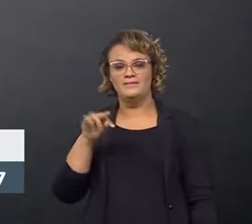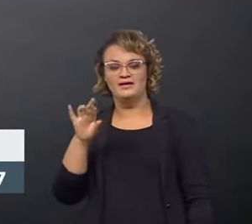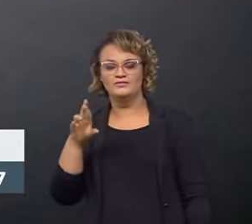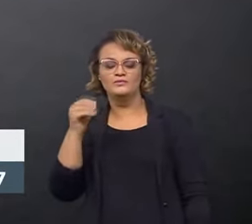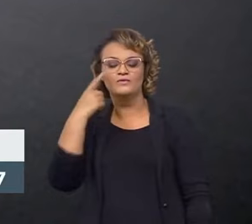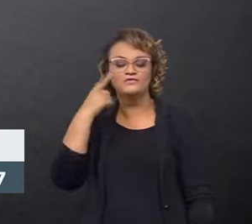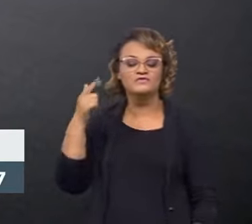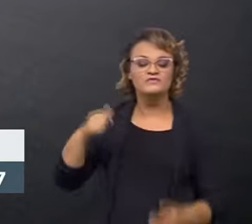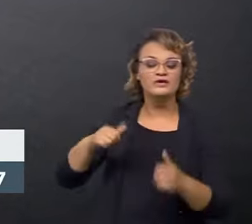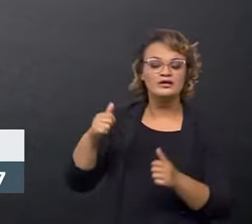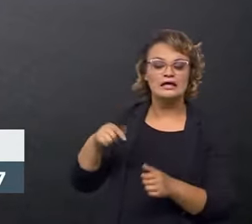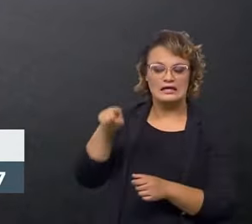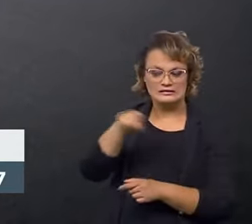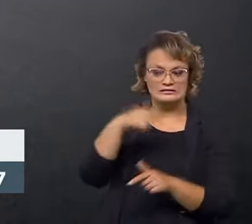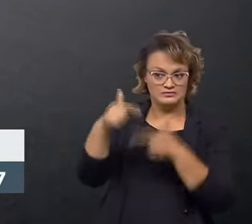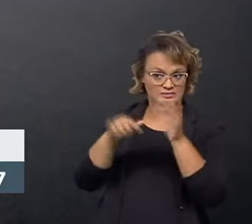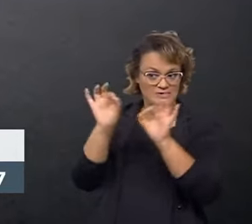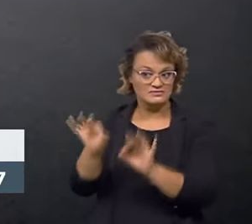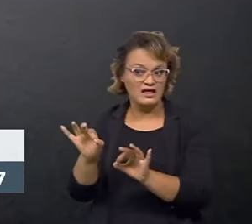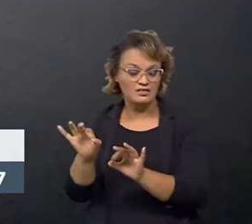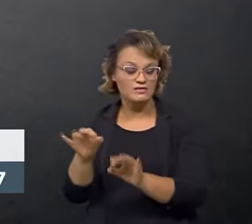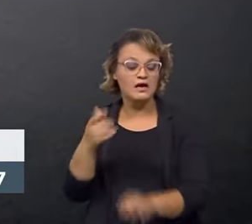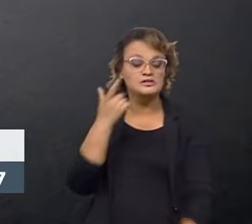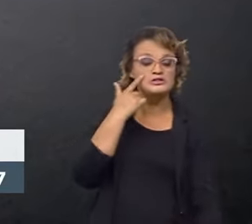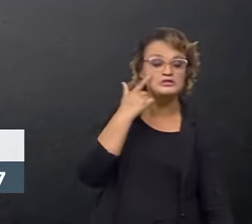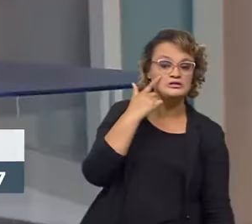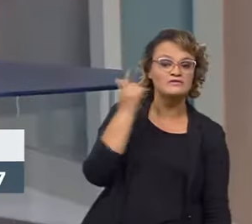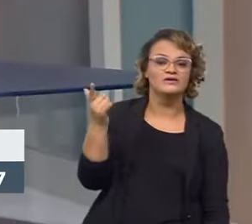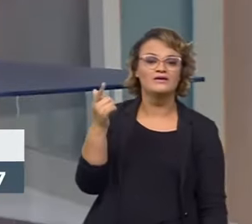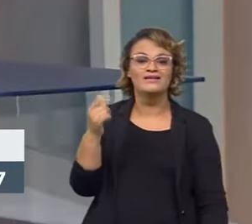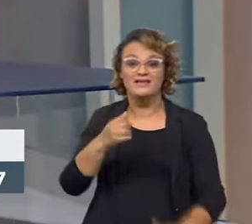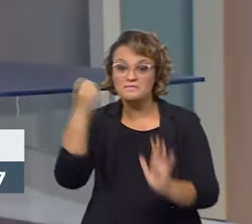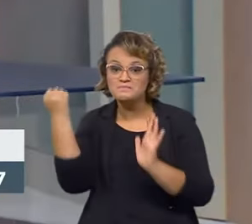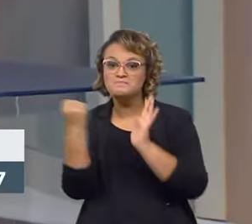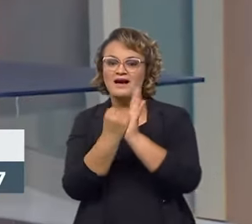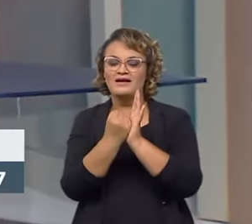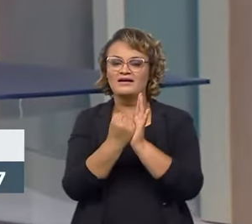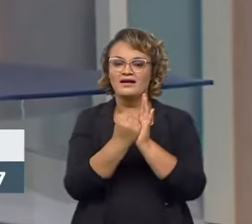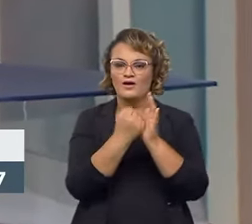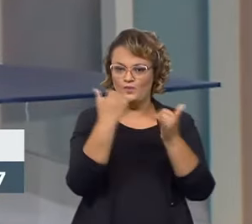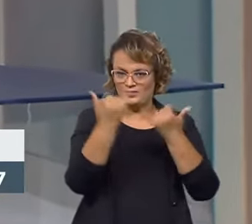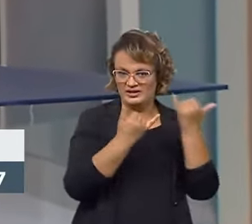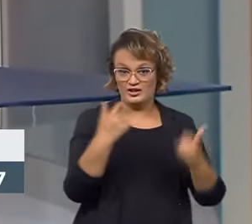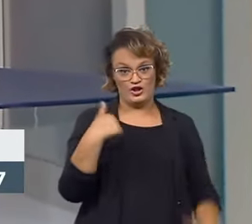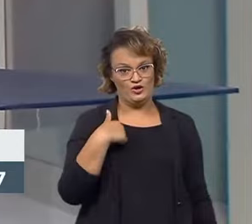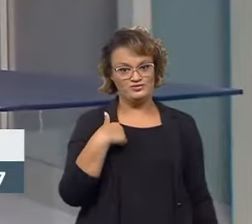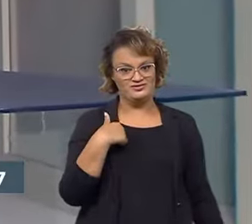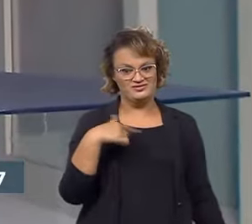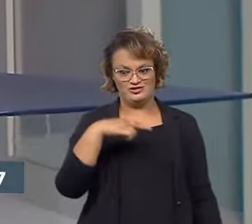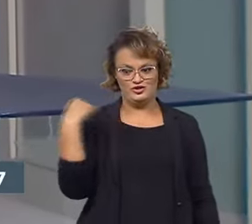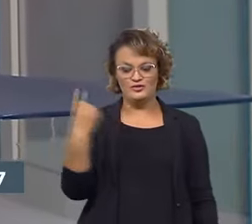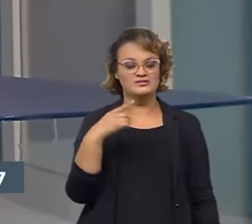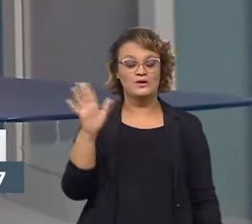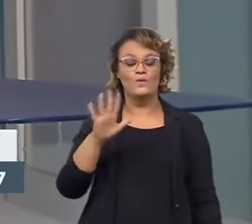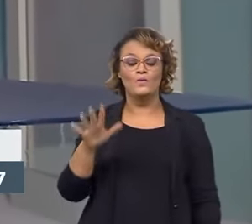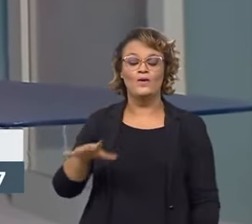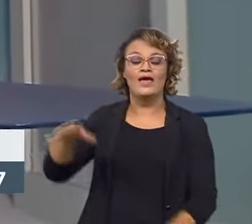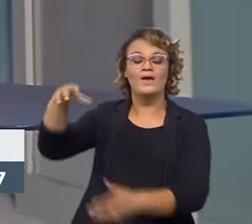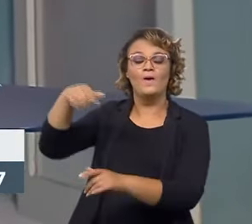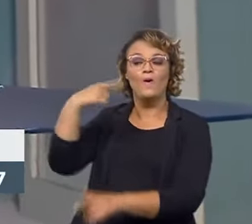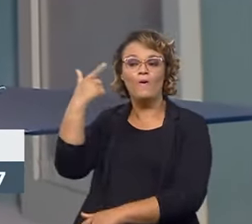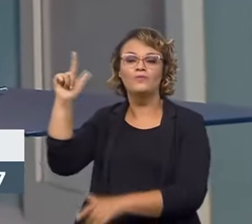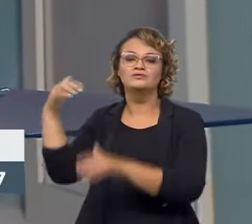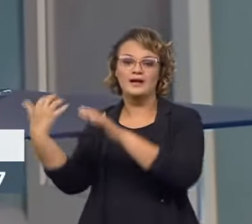esses organismos estão fazendo corretamente. Então, quem está botando o selo do brinquedo não é diretamente o Inmetro, é um organismo de certificação,